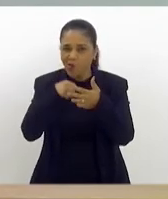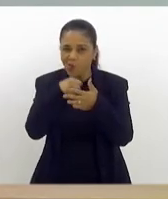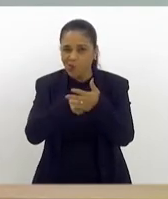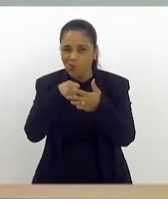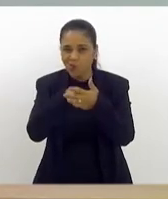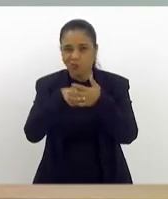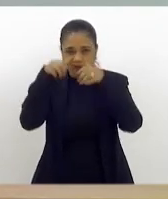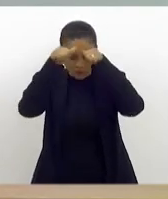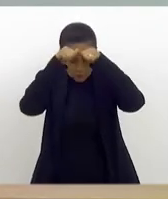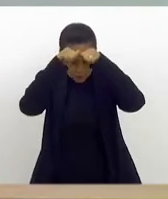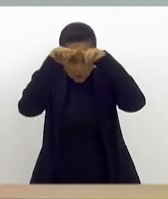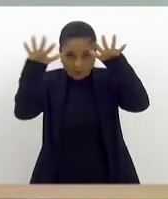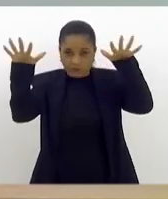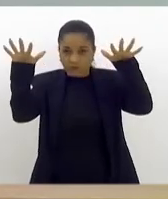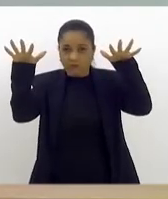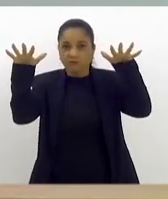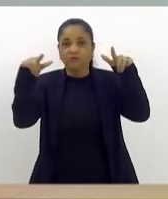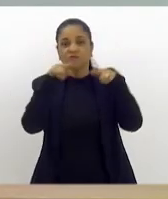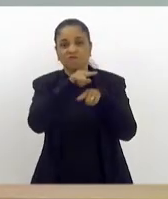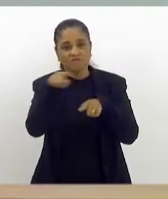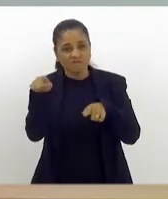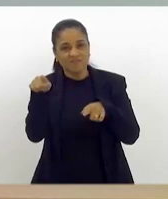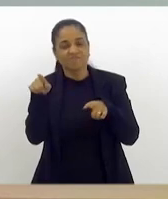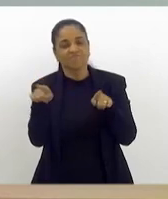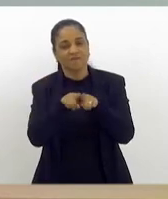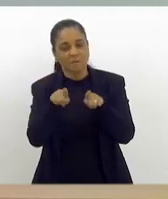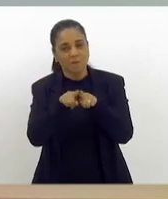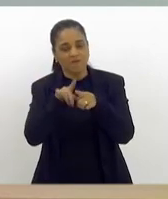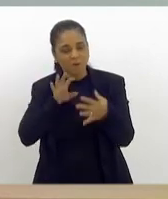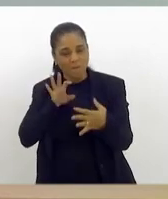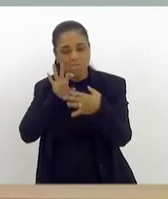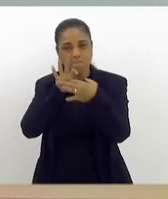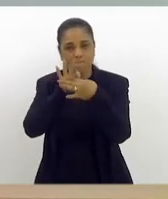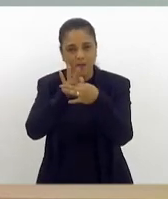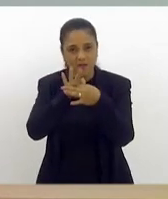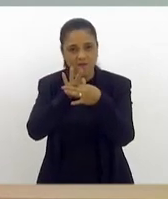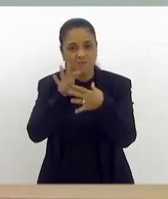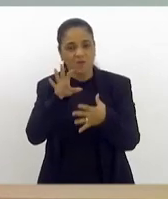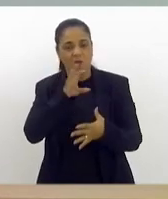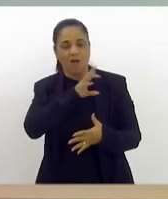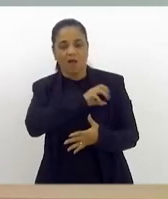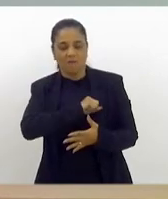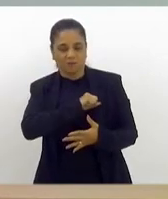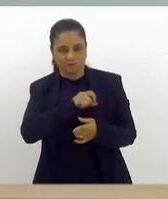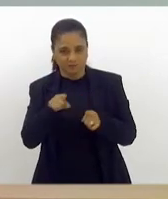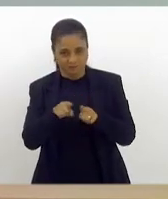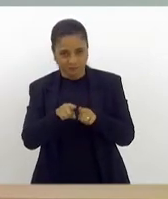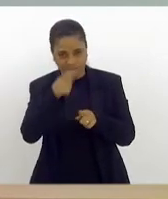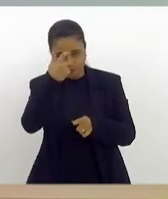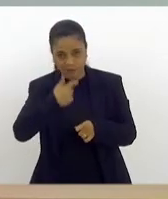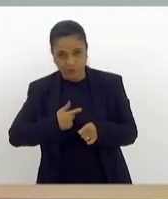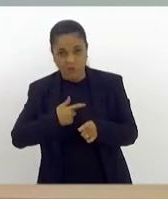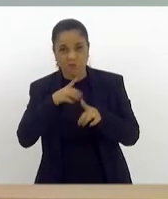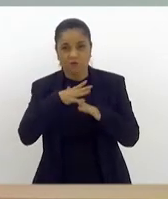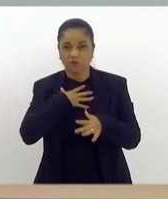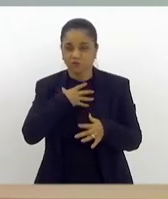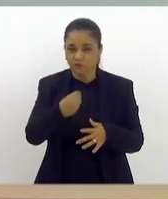apaixonar também por mim, porque ao me apaixonar pelos seus filhos, pelos seus parentes,